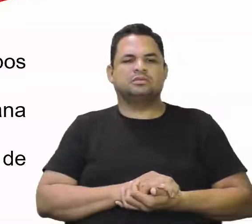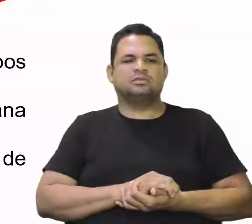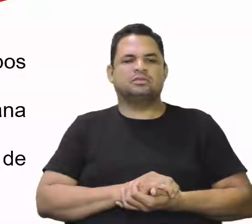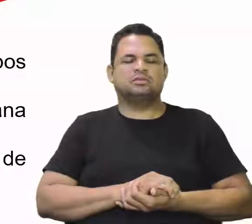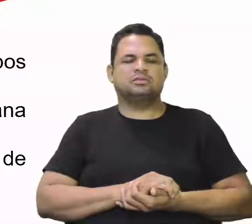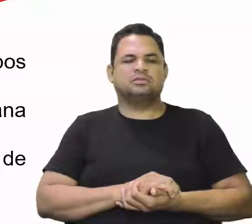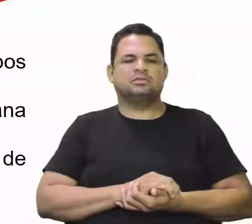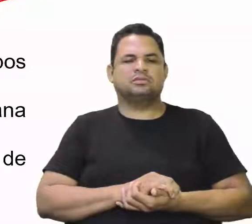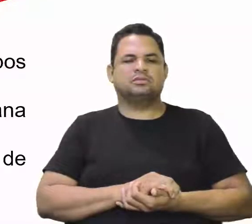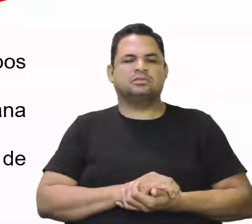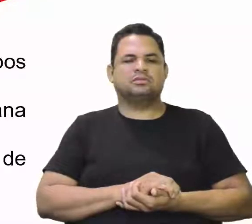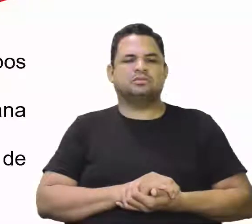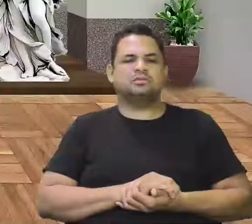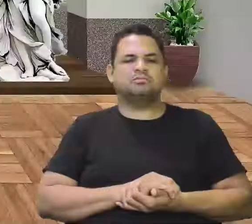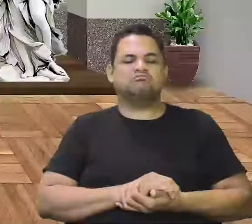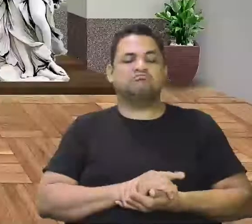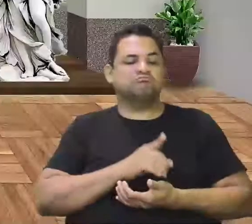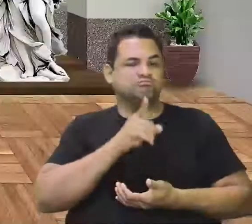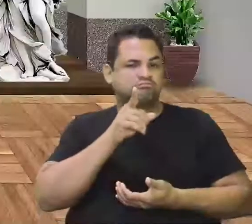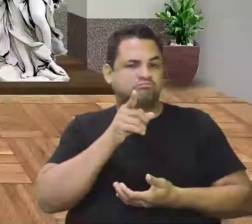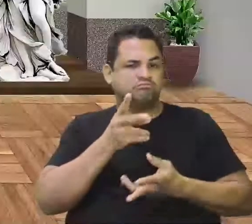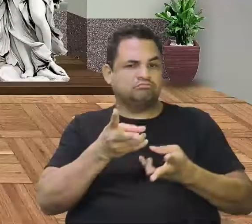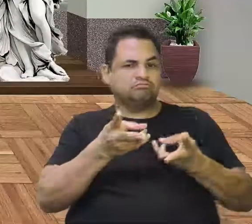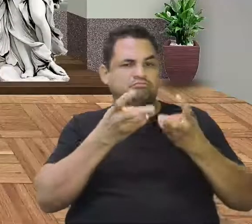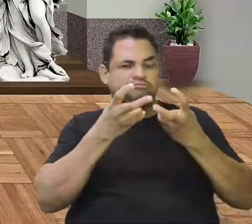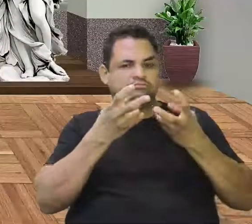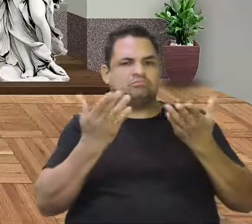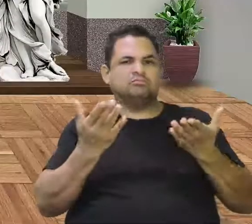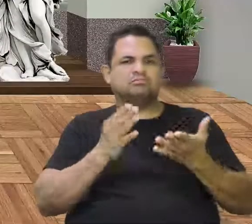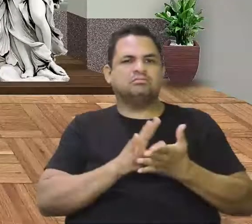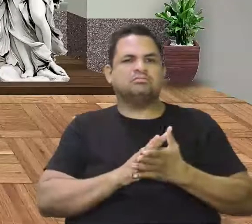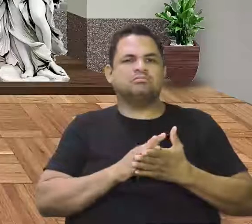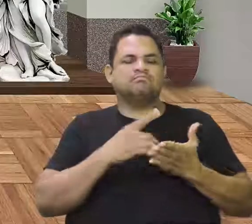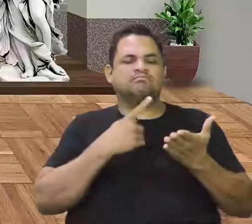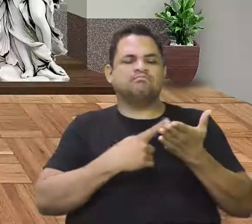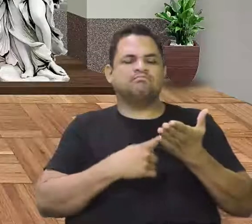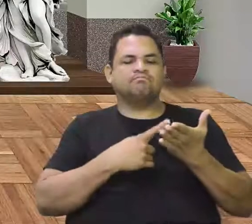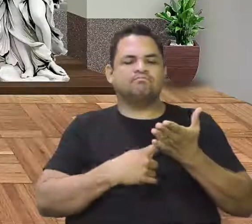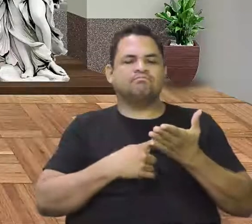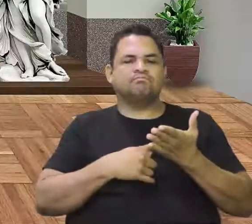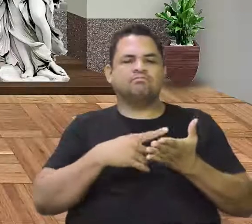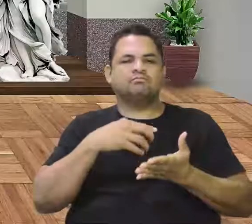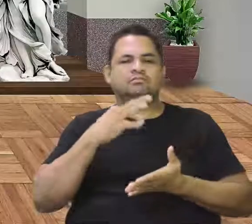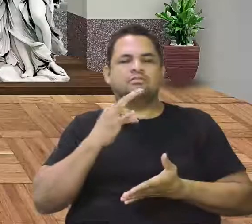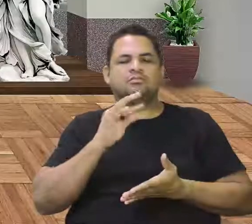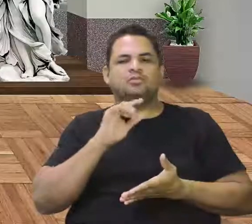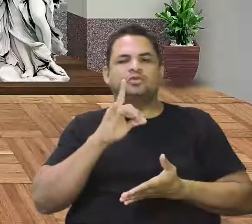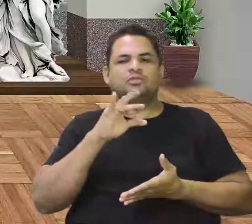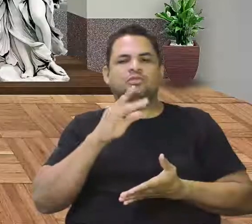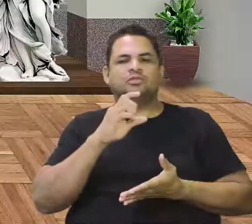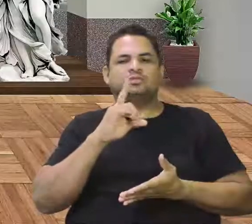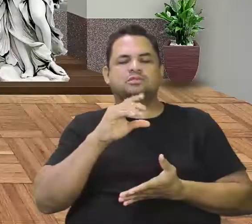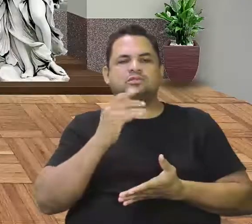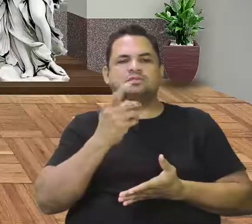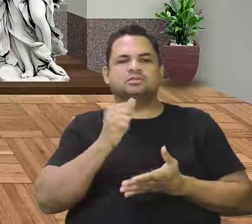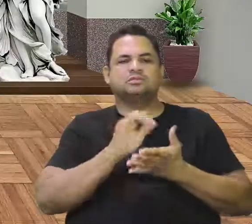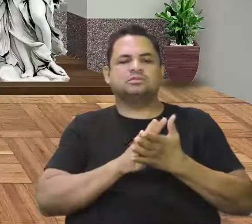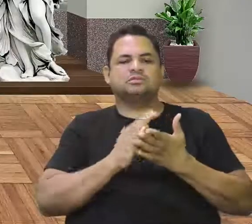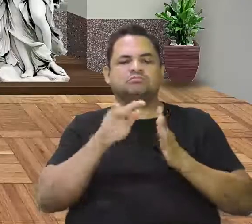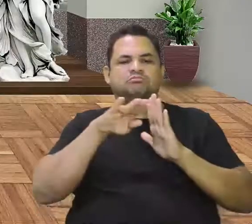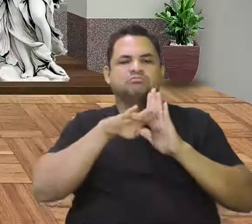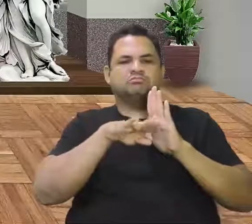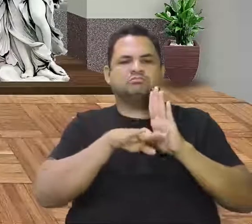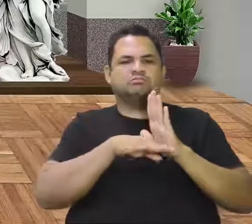Vocês percebam, no Tratado de Tordesilhas, foi definido